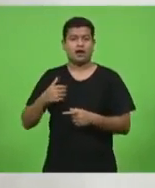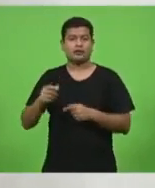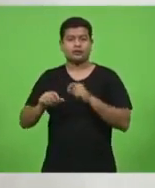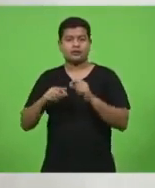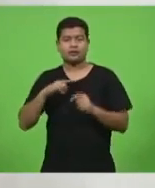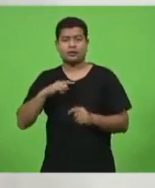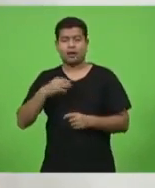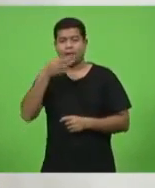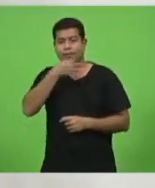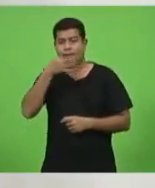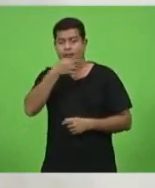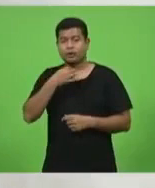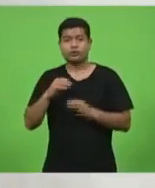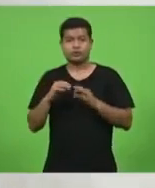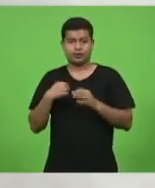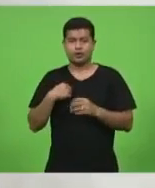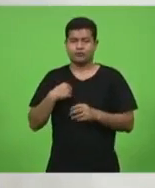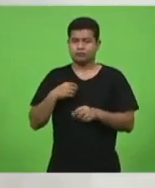Todo áudio